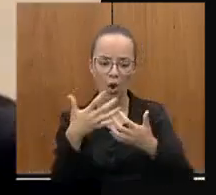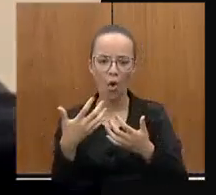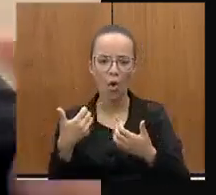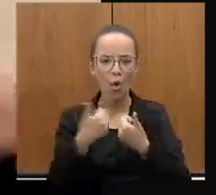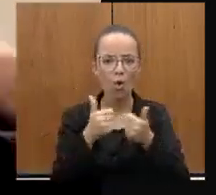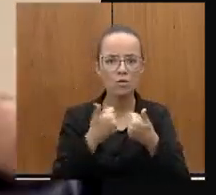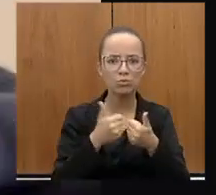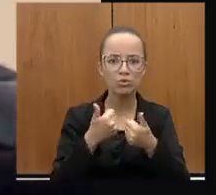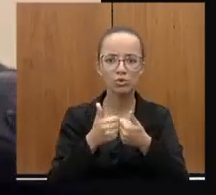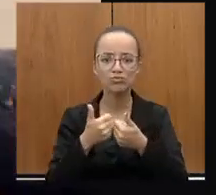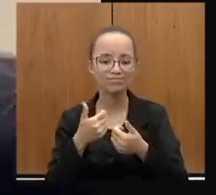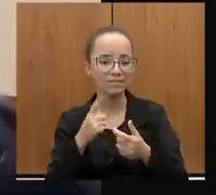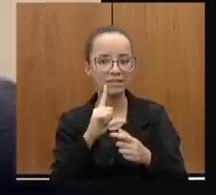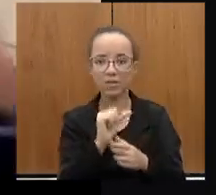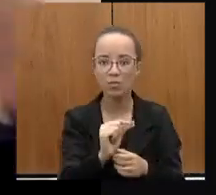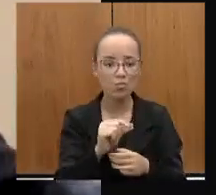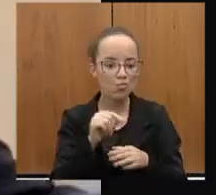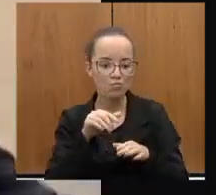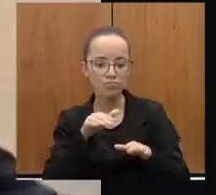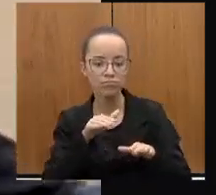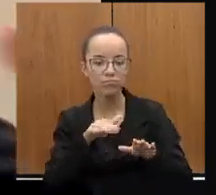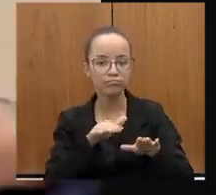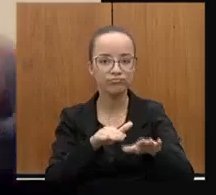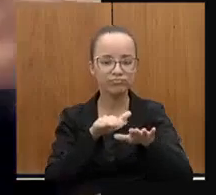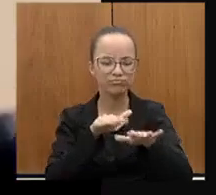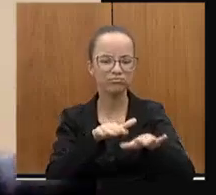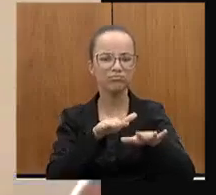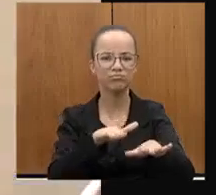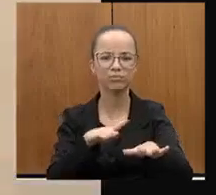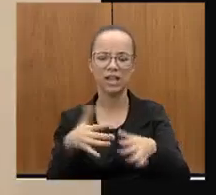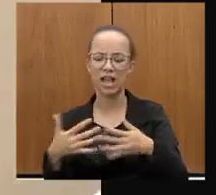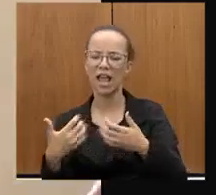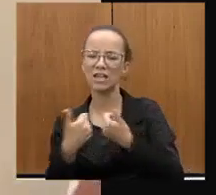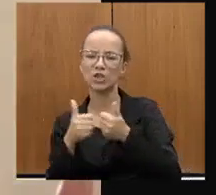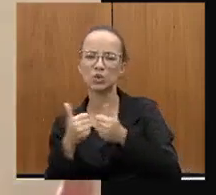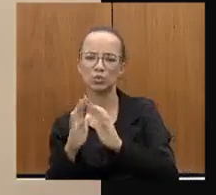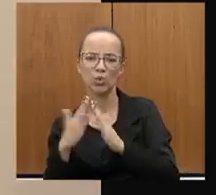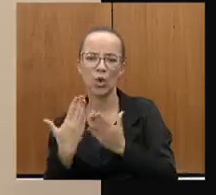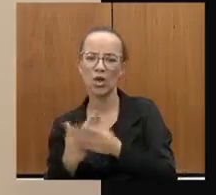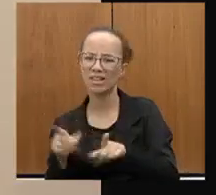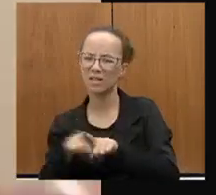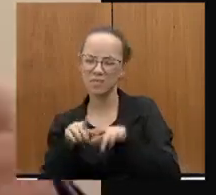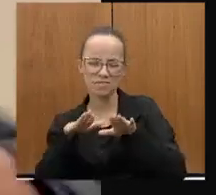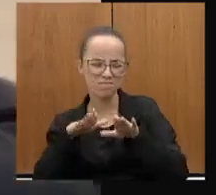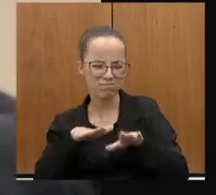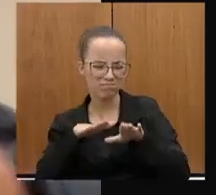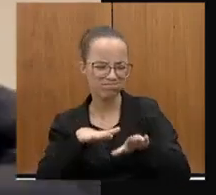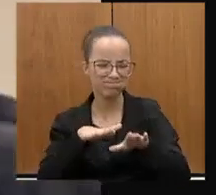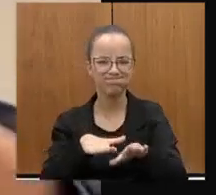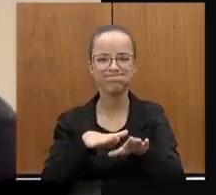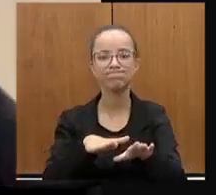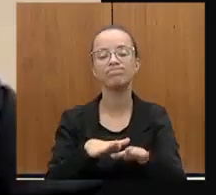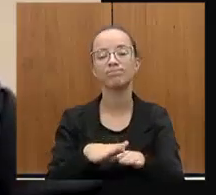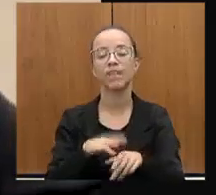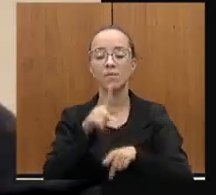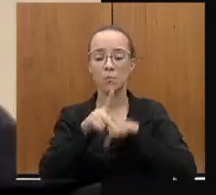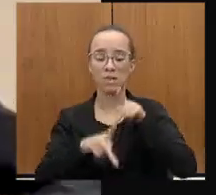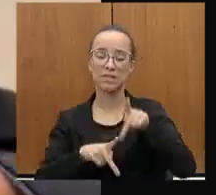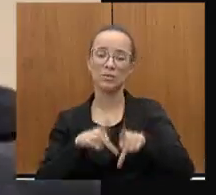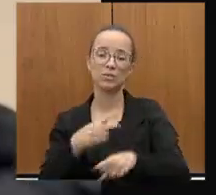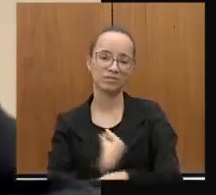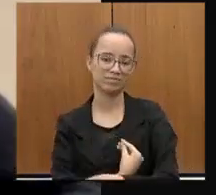ônibus não sai, ambulância não entra, ambulância não sai, ônibus escolares atolam. A população ainda está convivendo